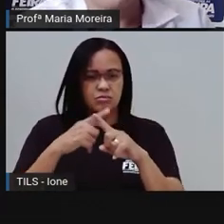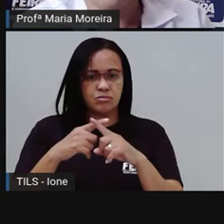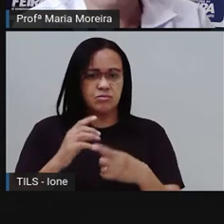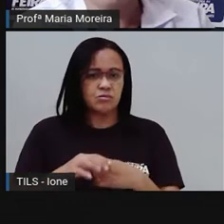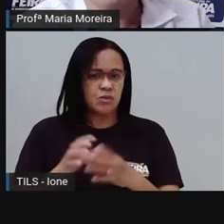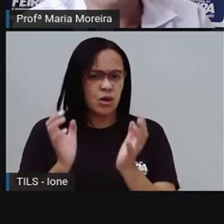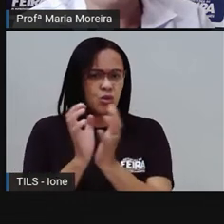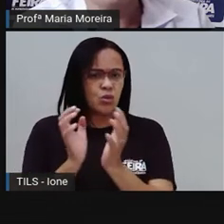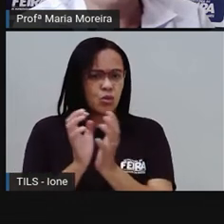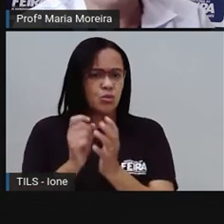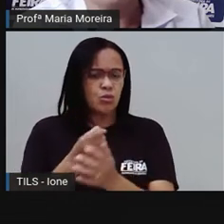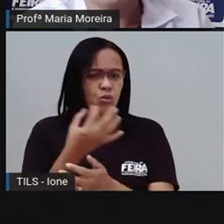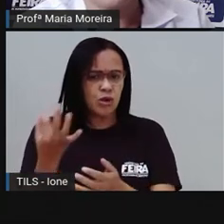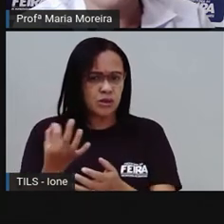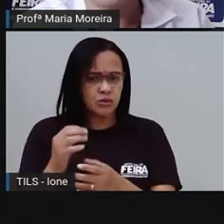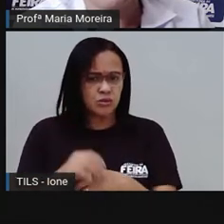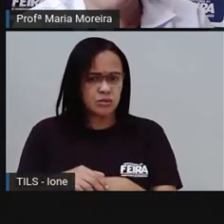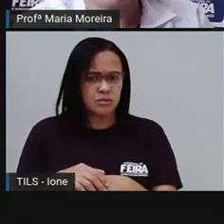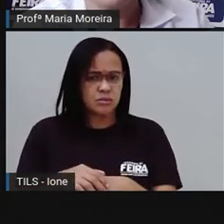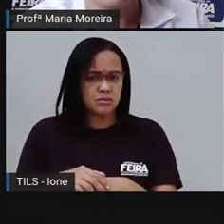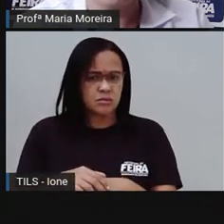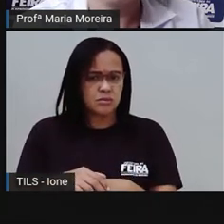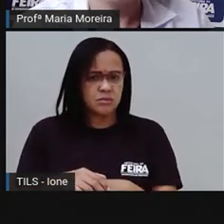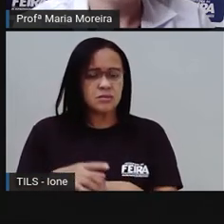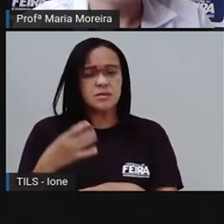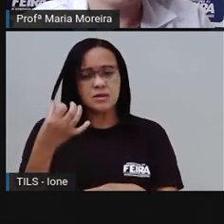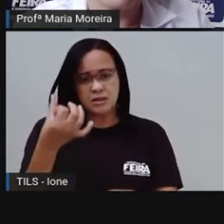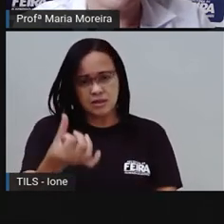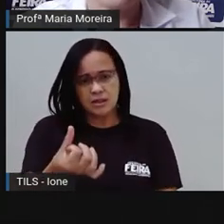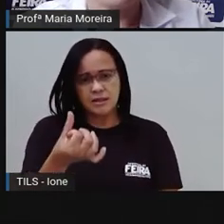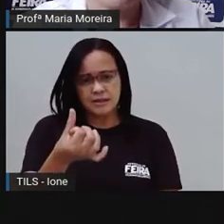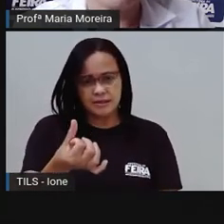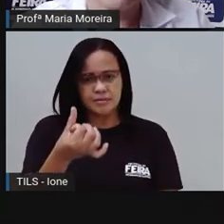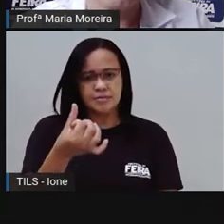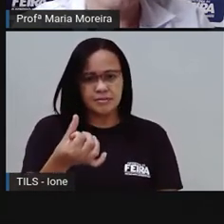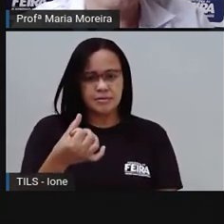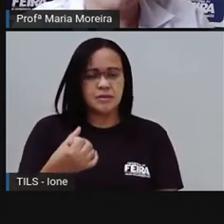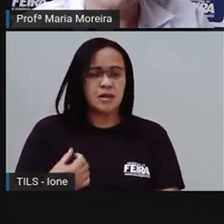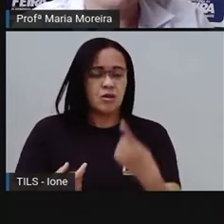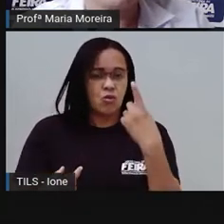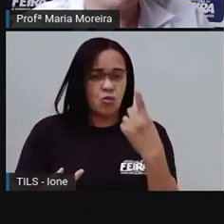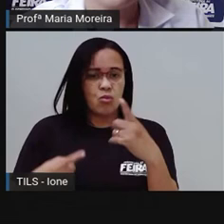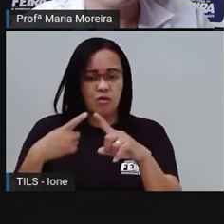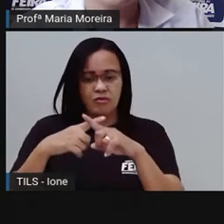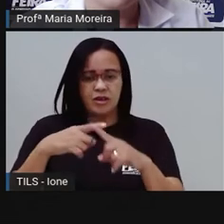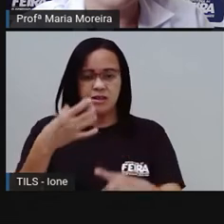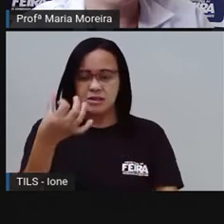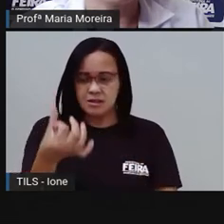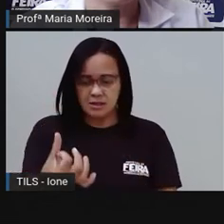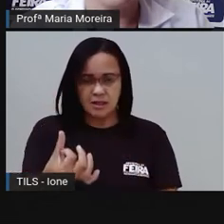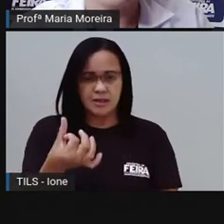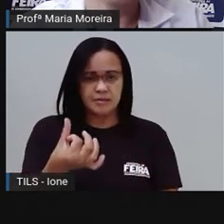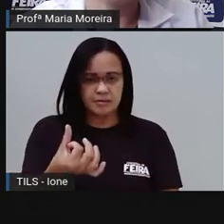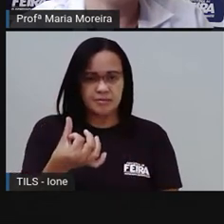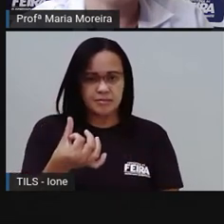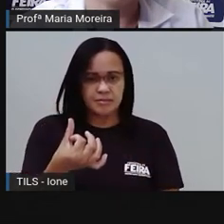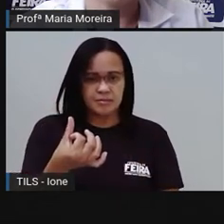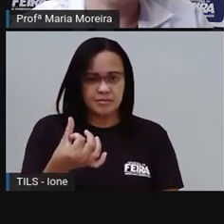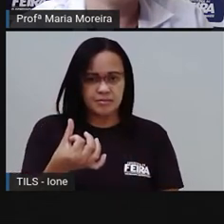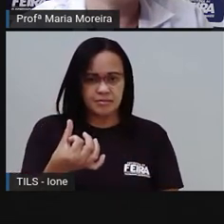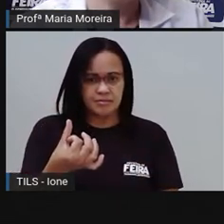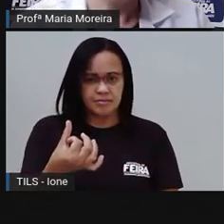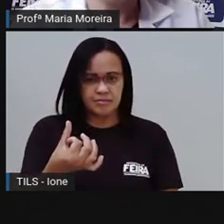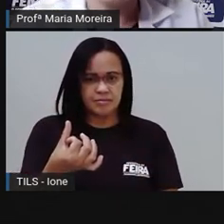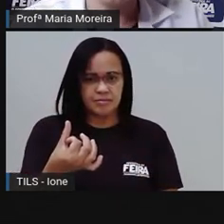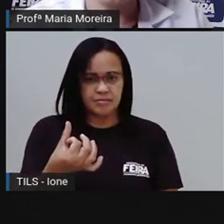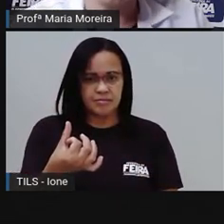Vamos lá. Um, dois, três, quatro, cinco, seis. Ó, é um vezes seis. Aqui multiplicou